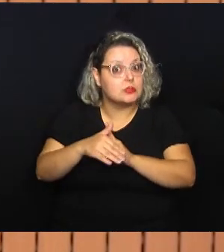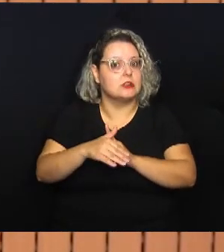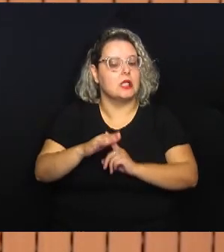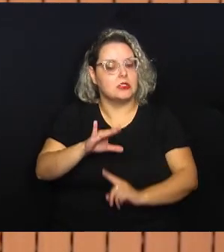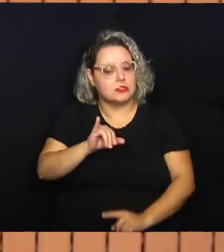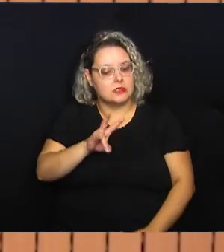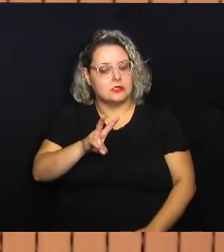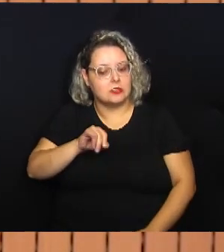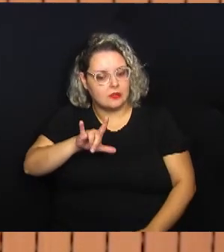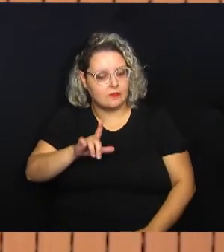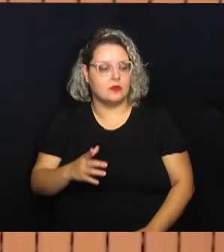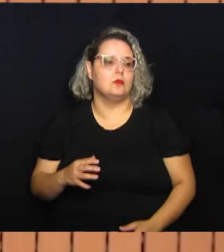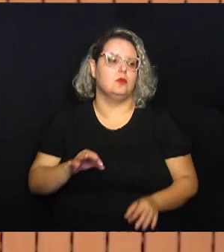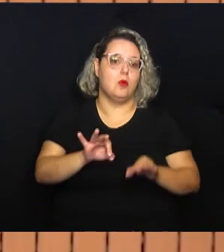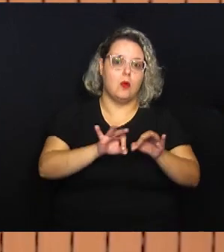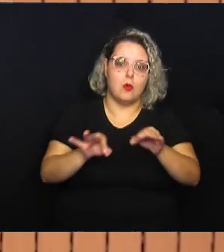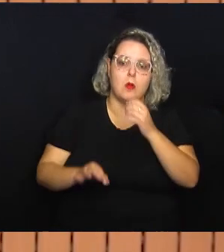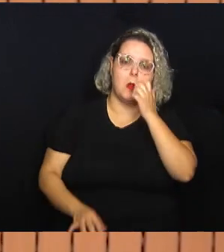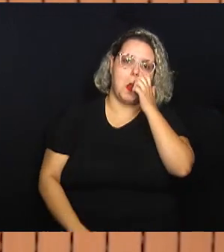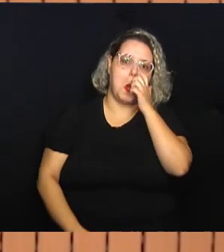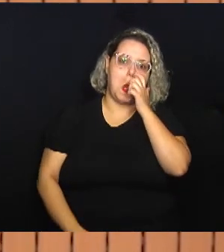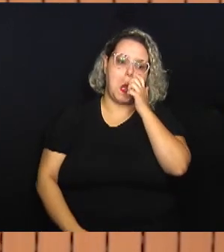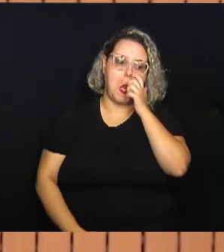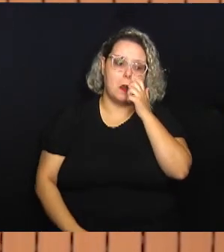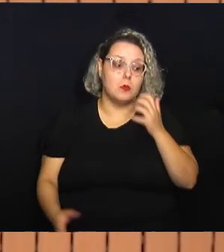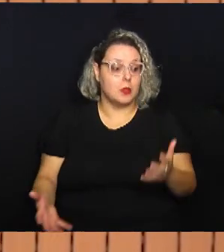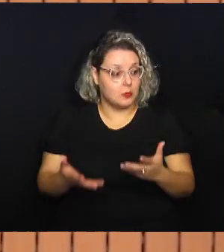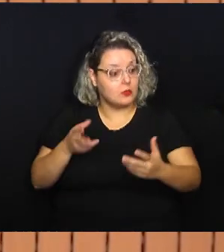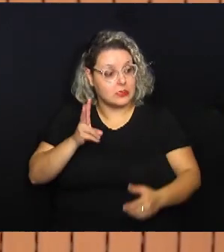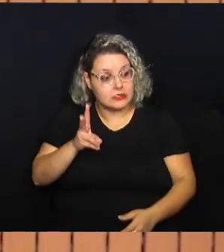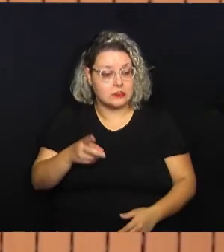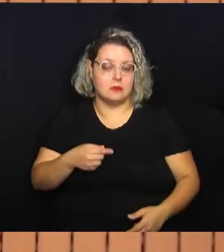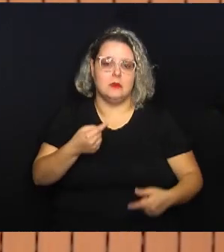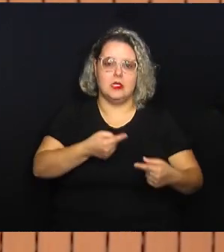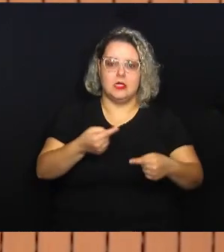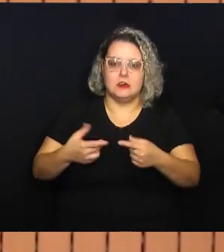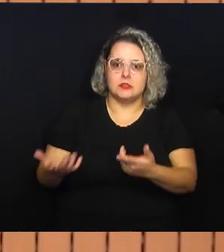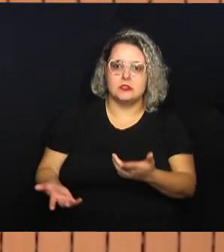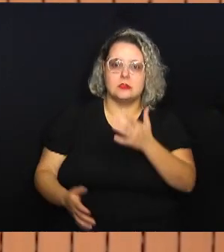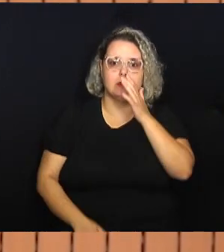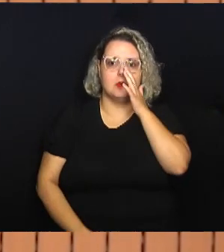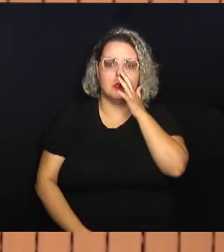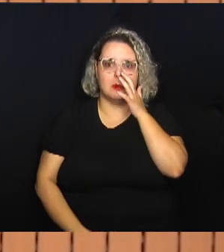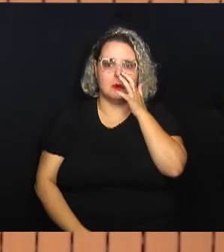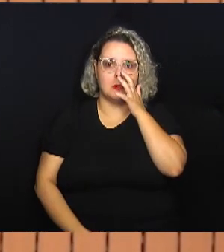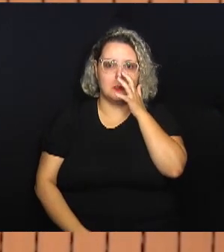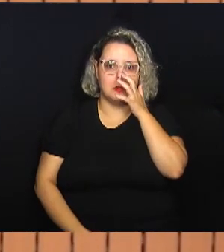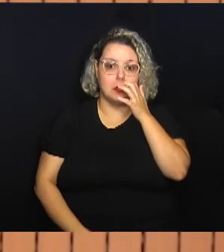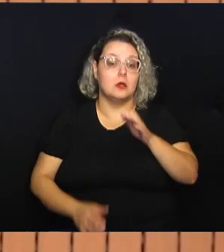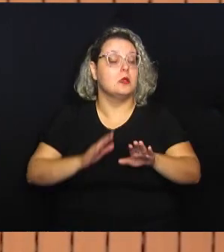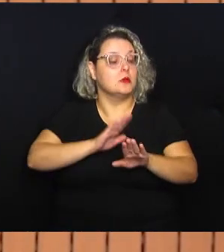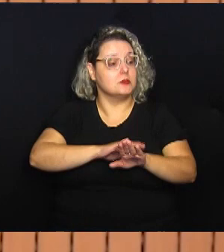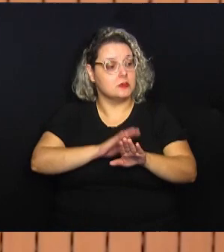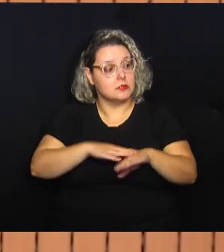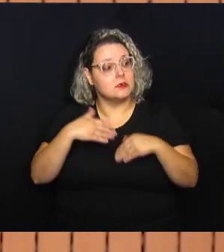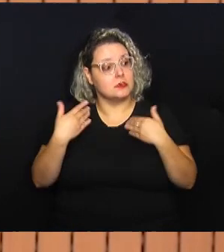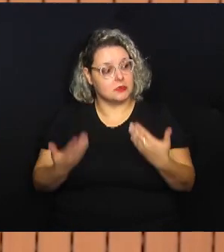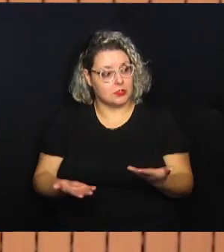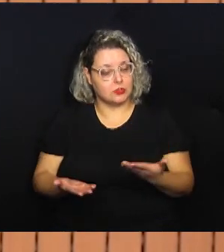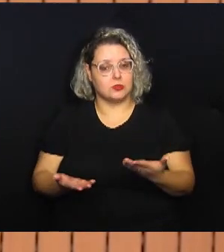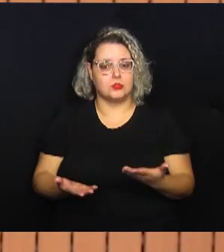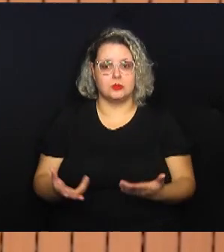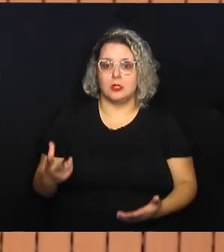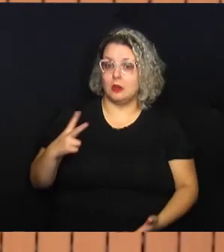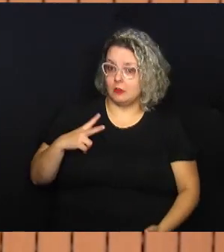a sociedade civil organizada para que a gente promova sempre esses debates e que essas